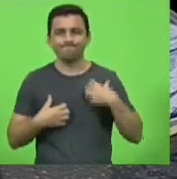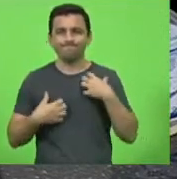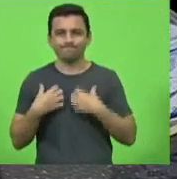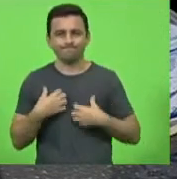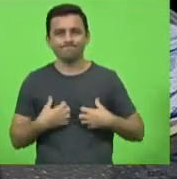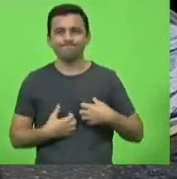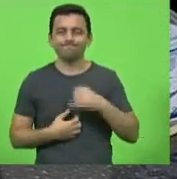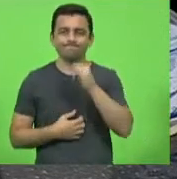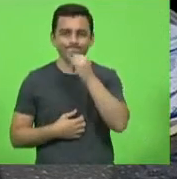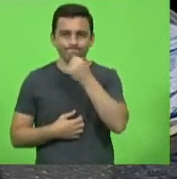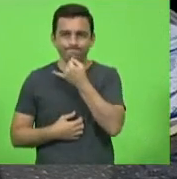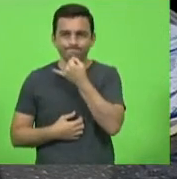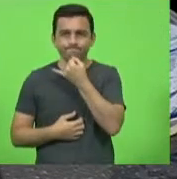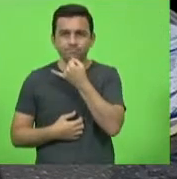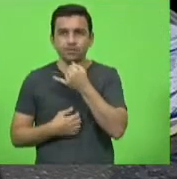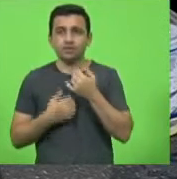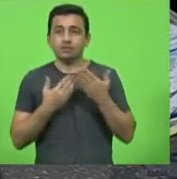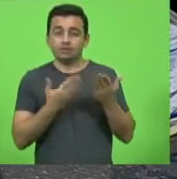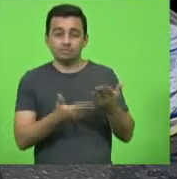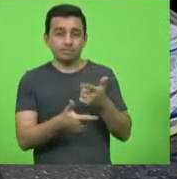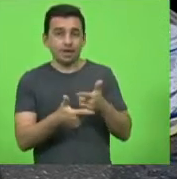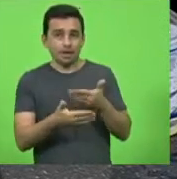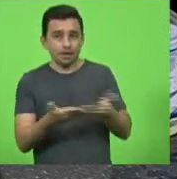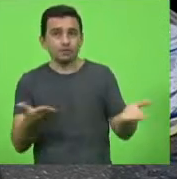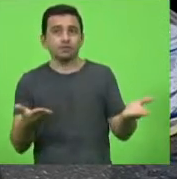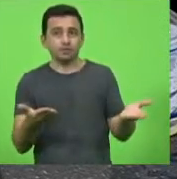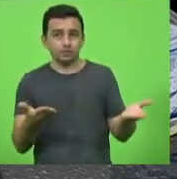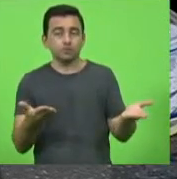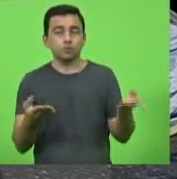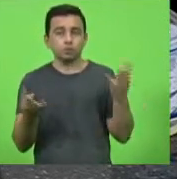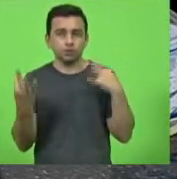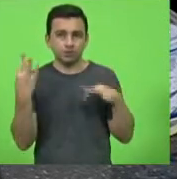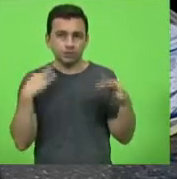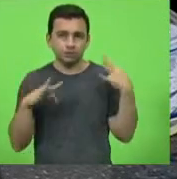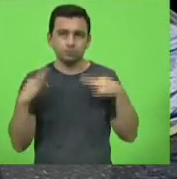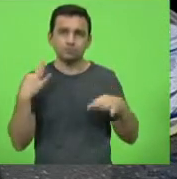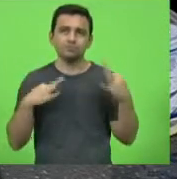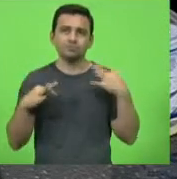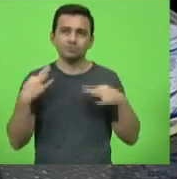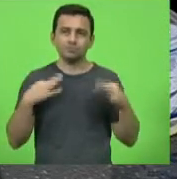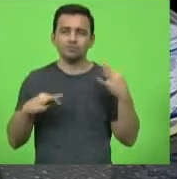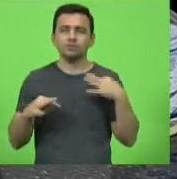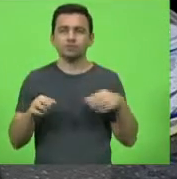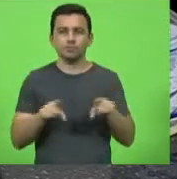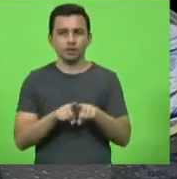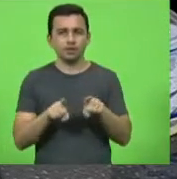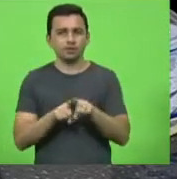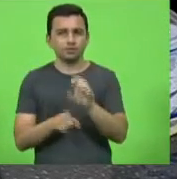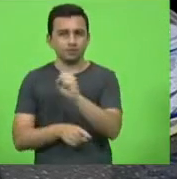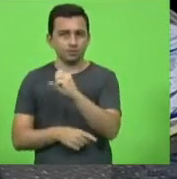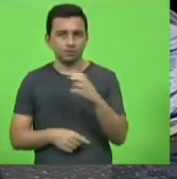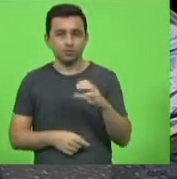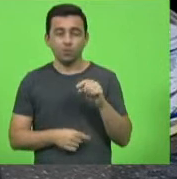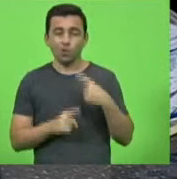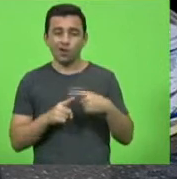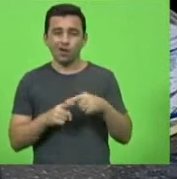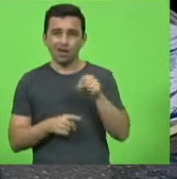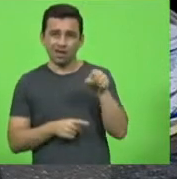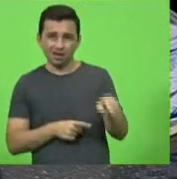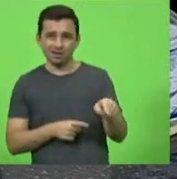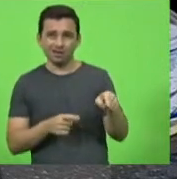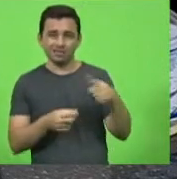para o turismo de Santa Catarina que balneário é uma das